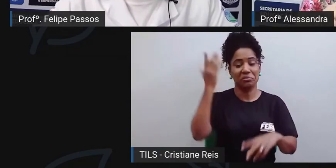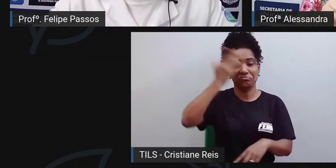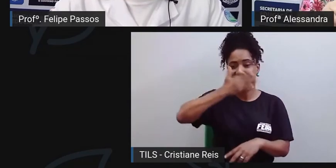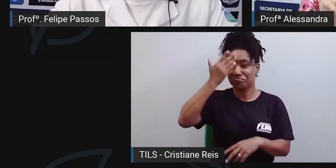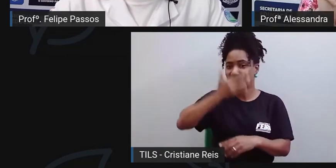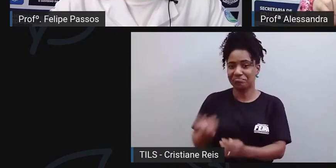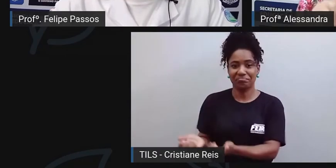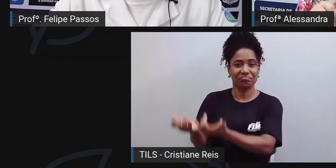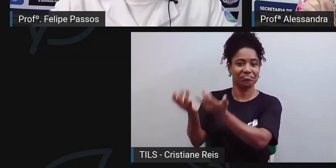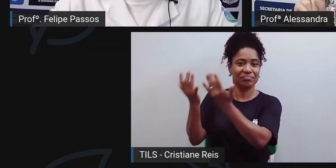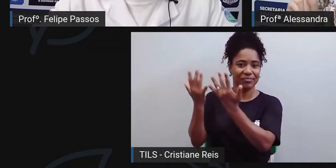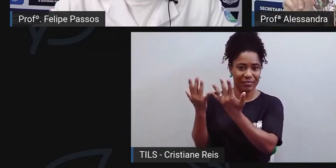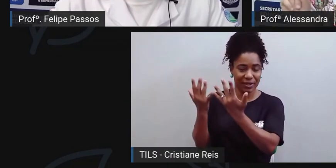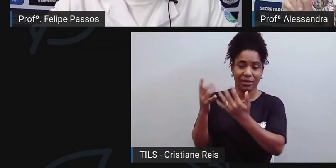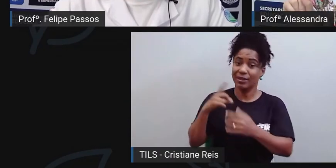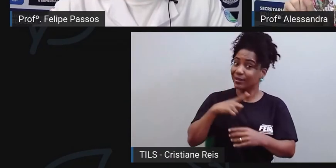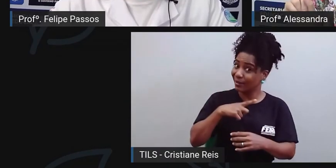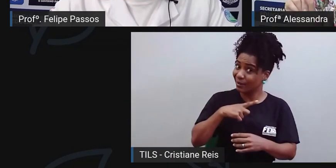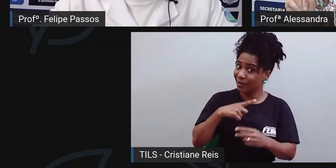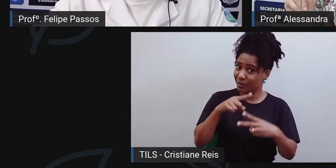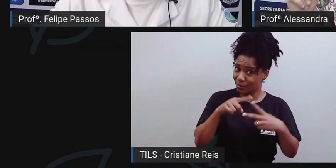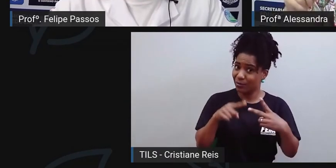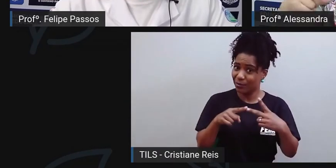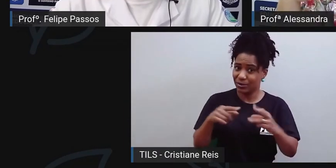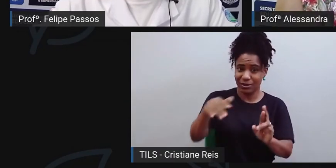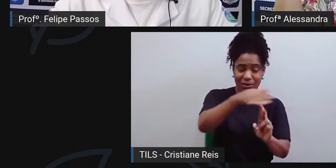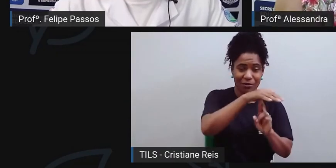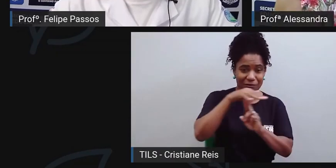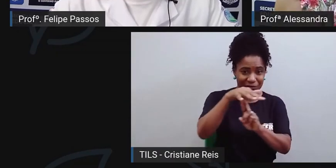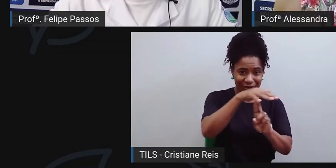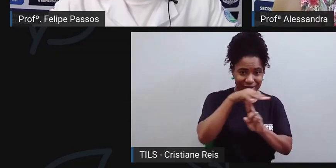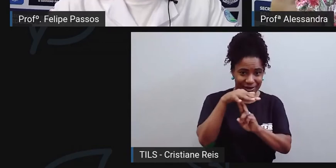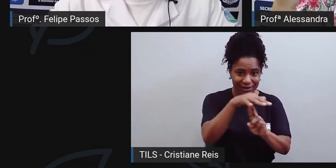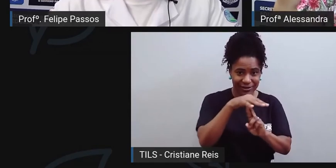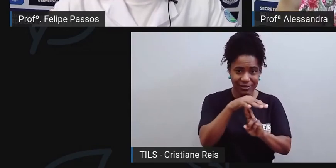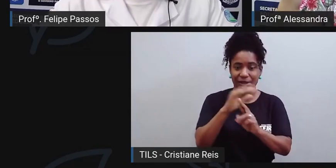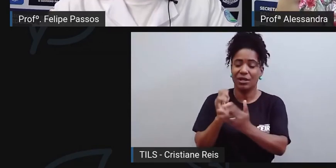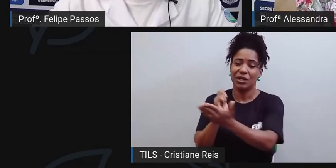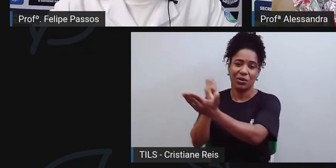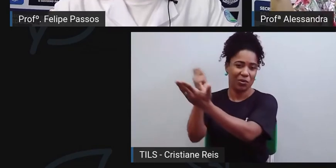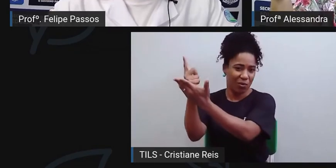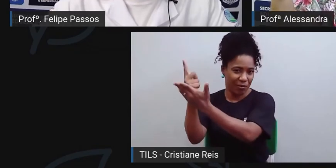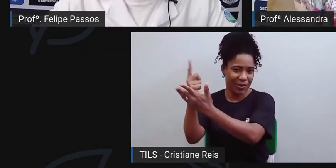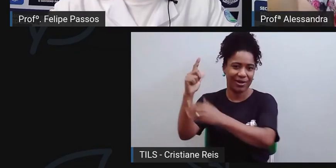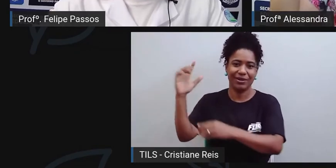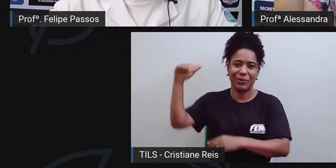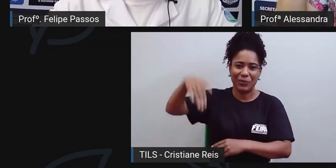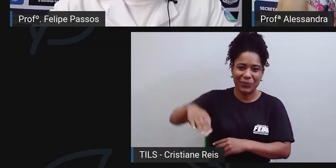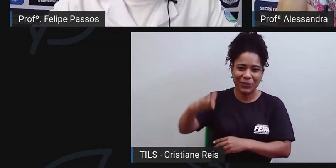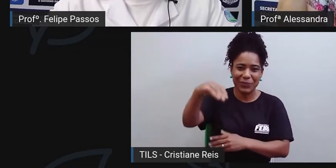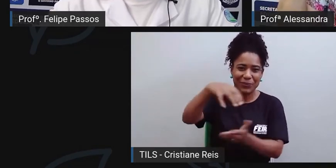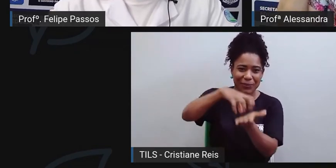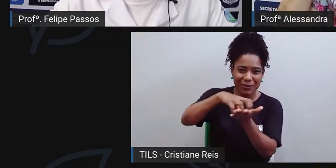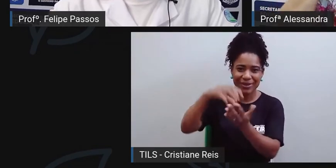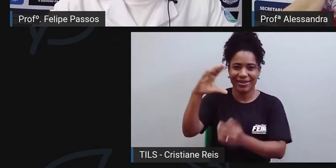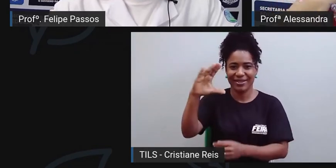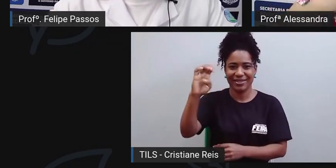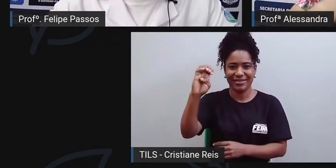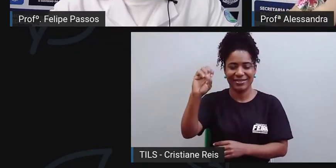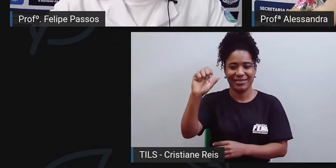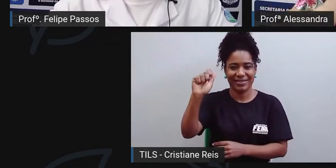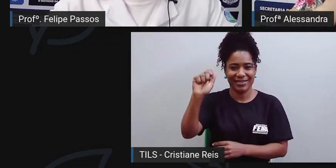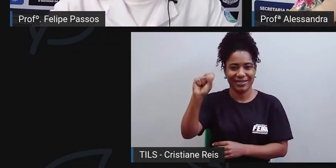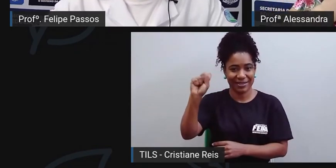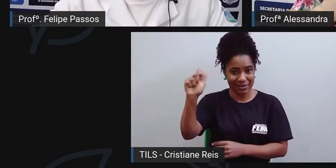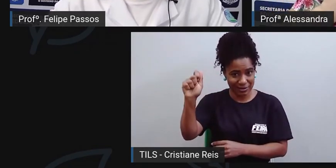O feirante que apenas comercializa, então ele pode comprar na SEASA, ele pode ter uma pessoa que